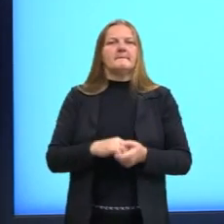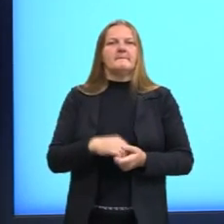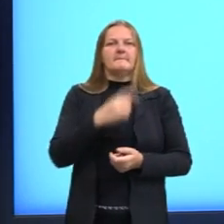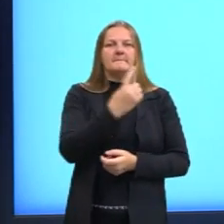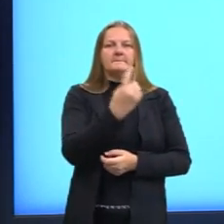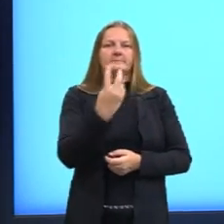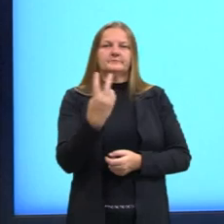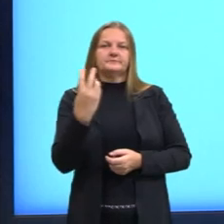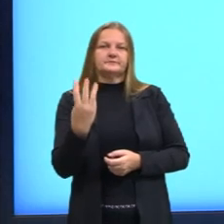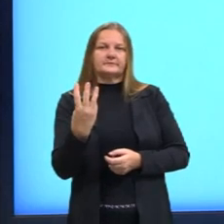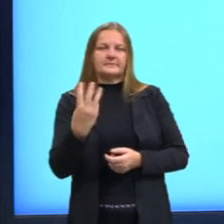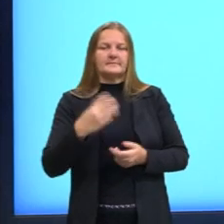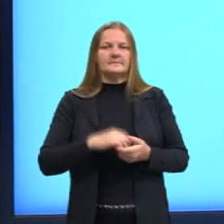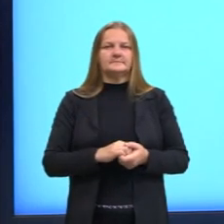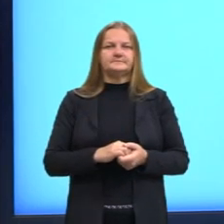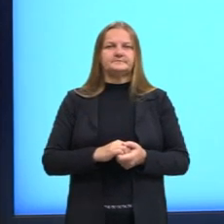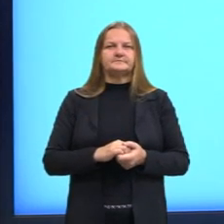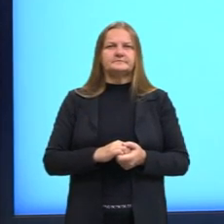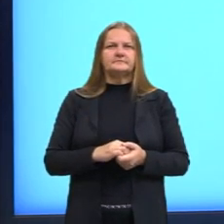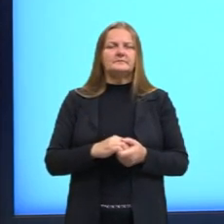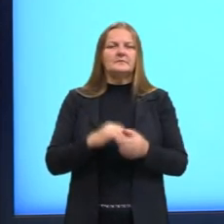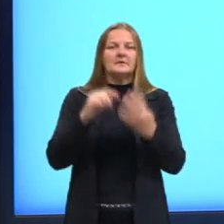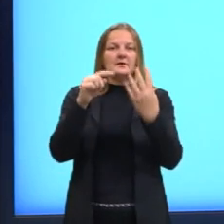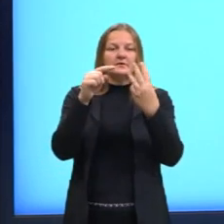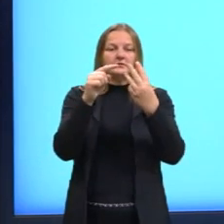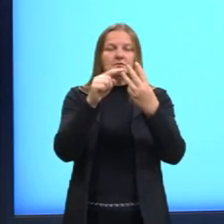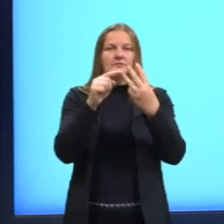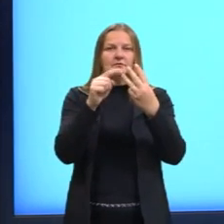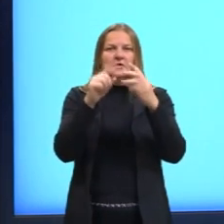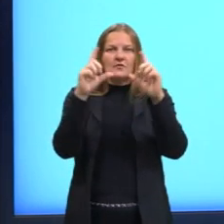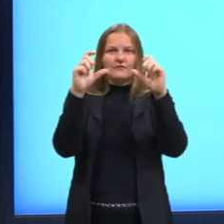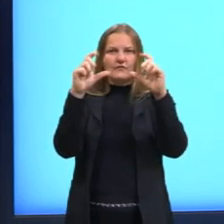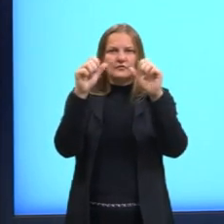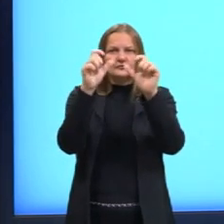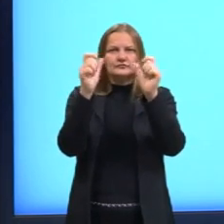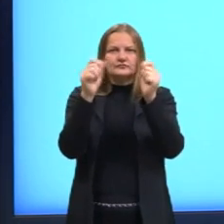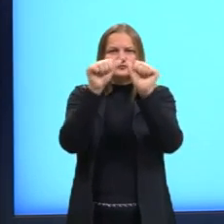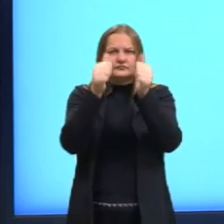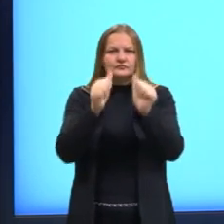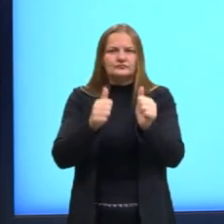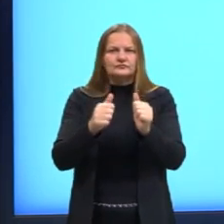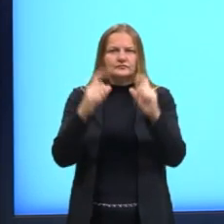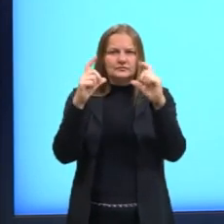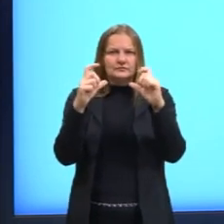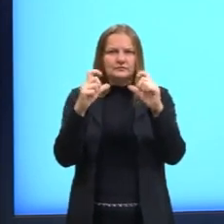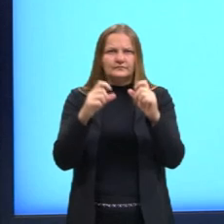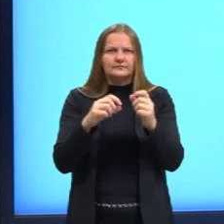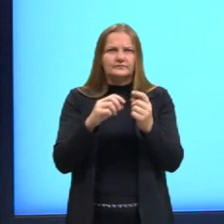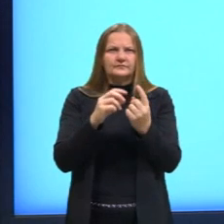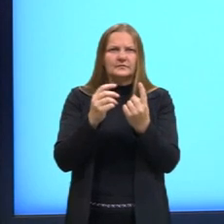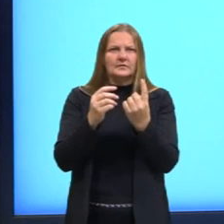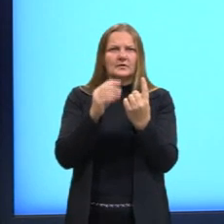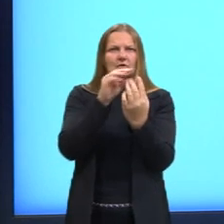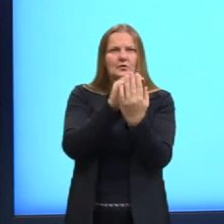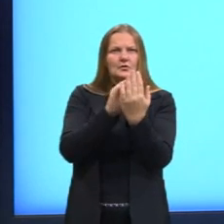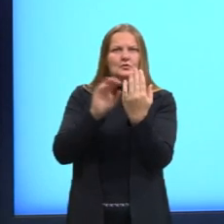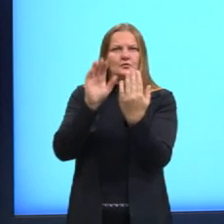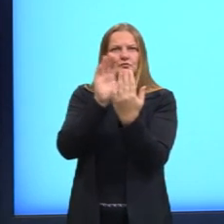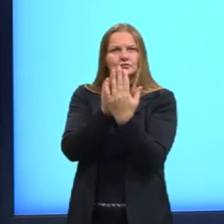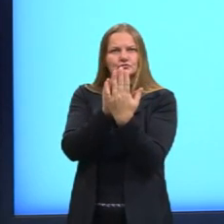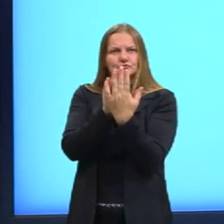três vezes a figura um. Agora, na figura três, eu estou fazendo o quê? Dispondo a figura dois